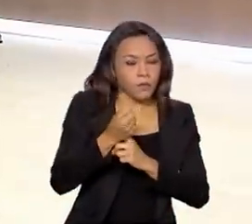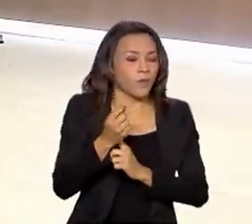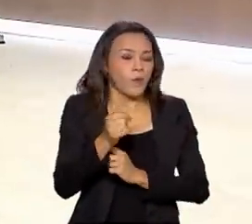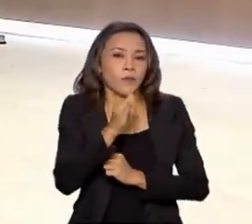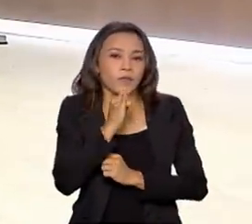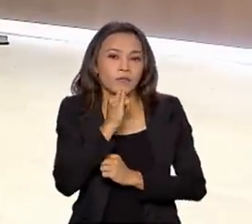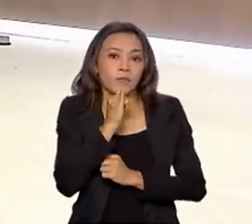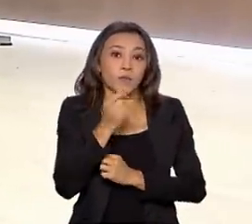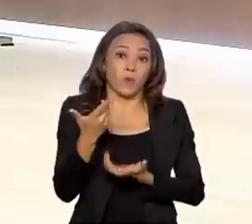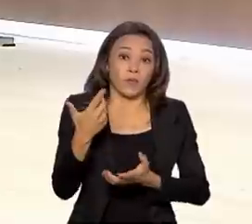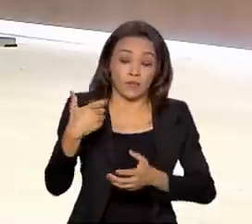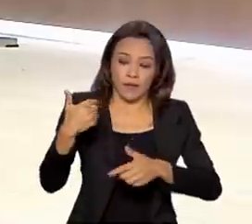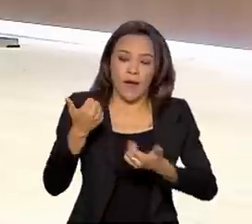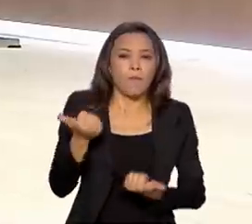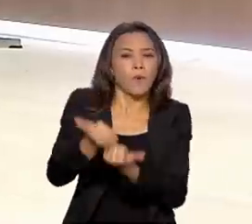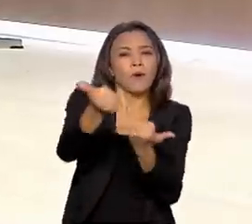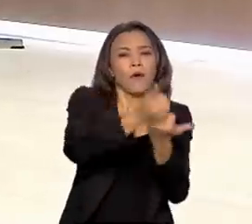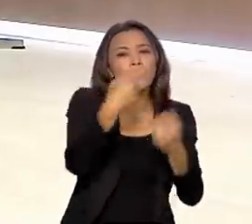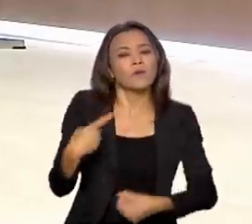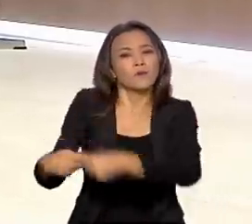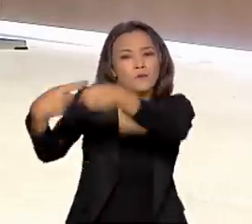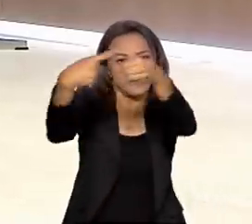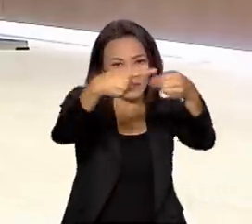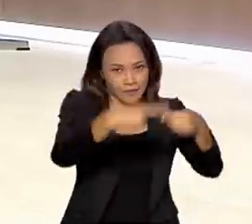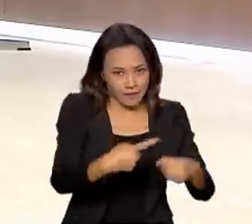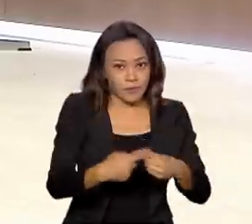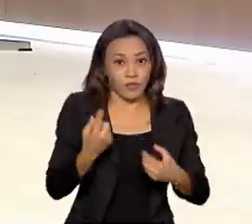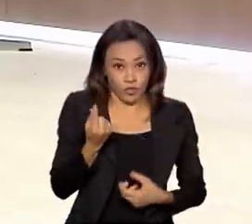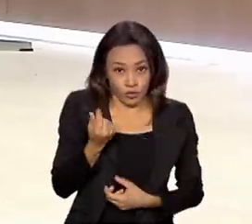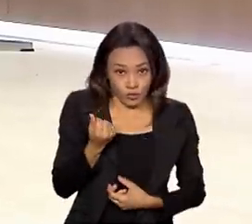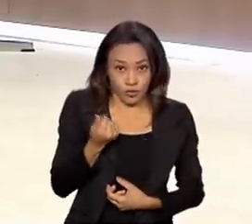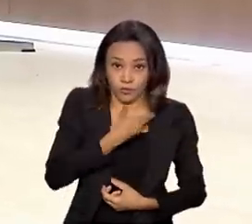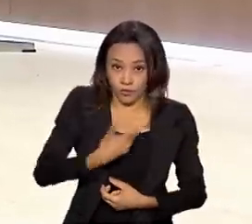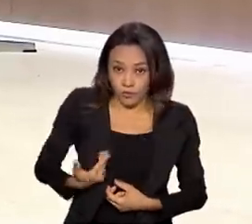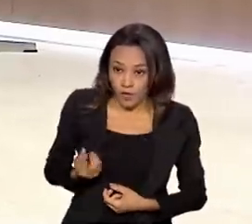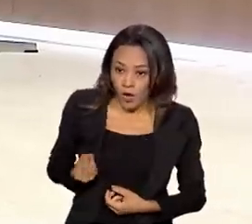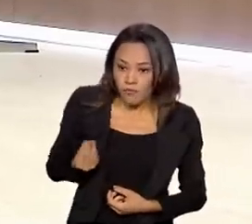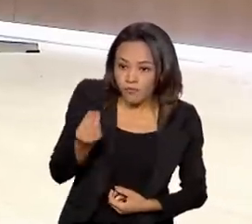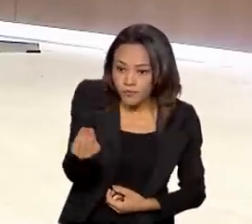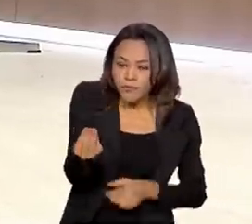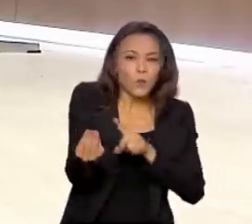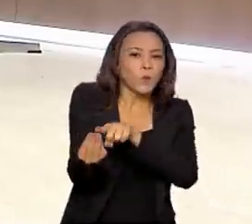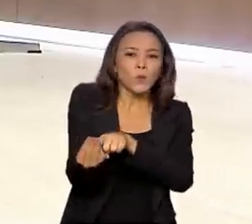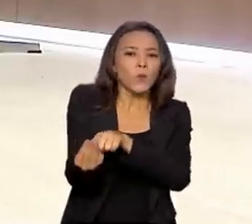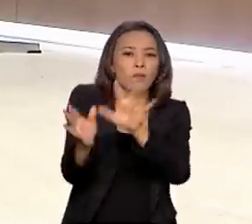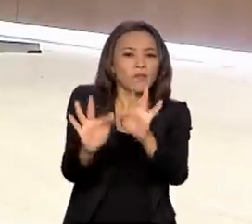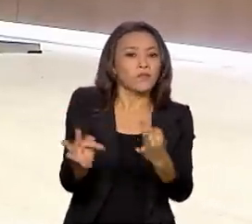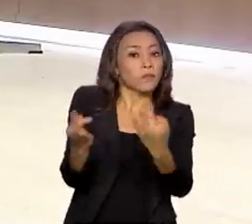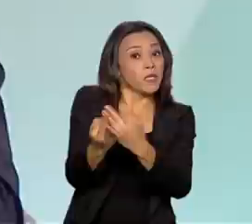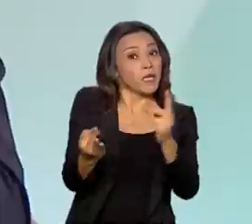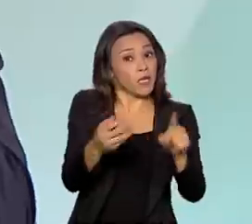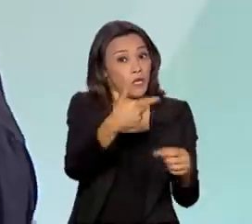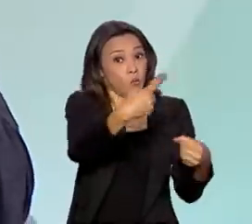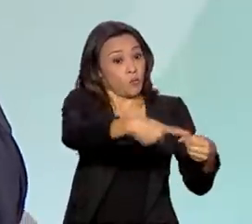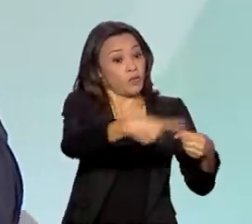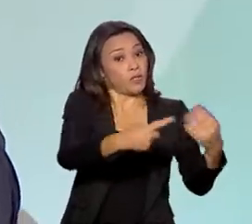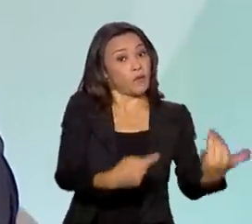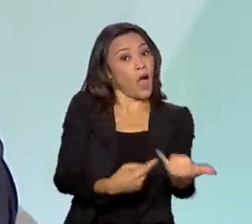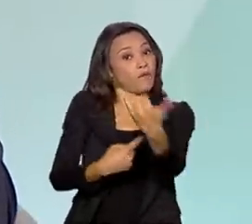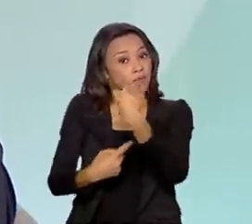iniciativas locais onde seriam distribuídos valores para as famílias indicadas que